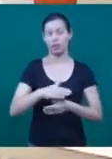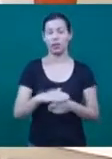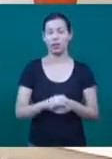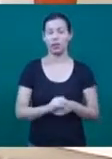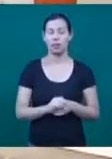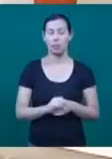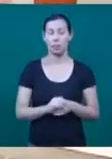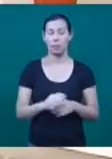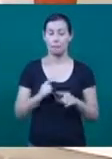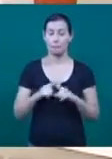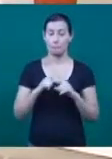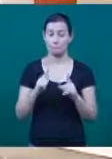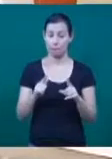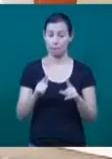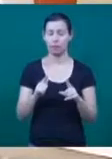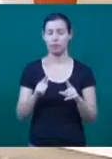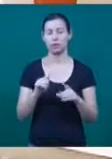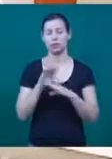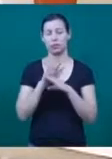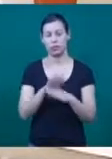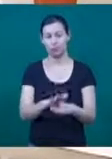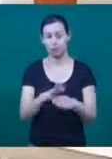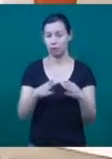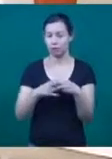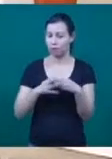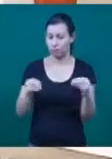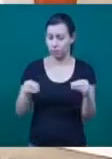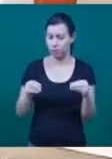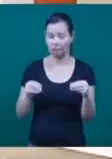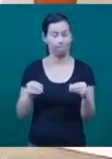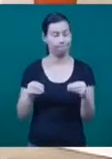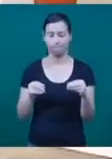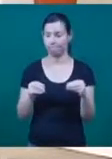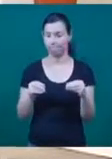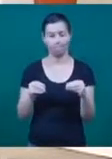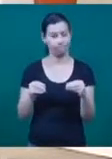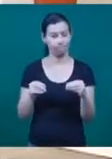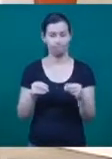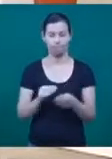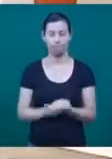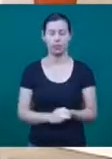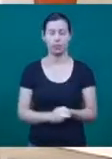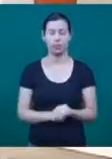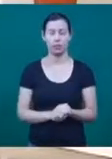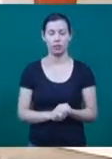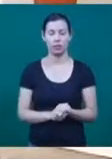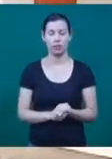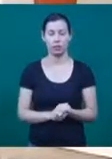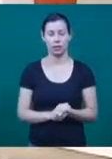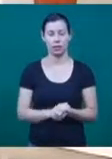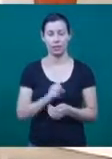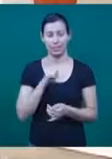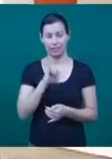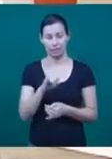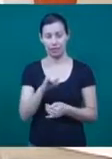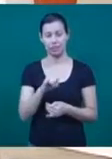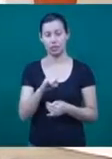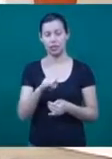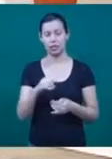não atua na própria cicatriz, ou seja, quando o indivíduo já tem sequelas, quando ele já tem lesão do